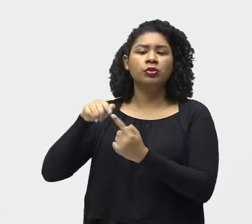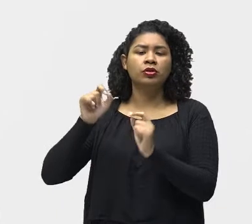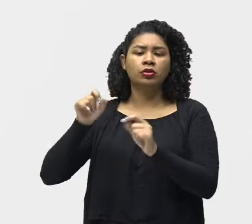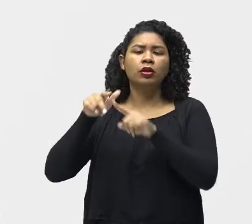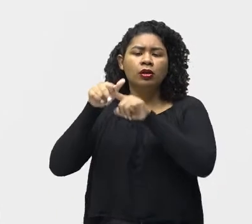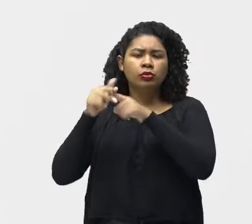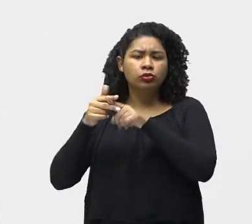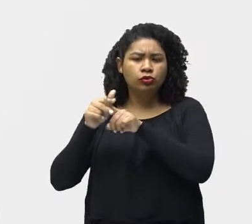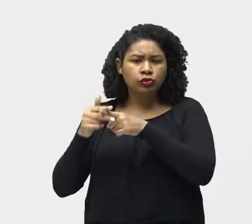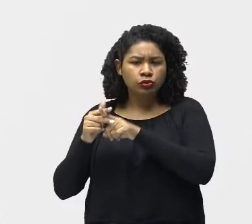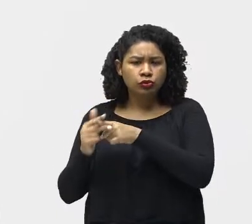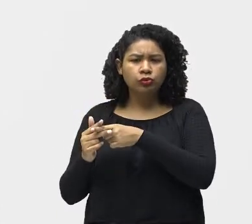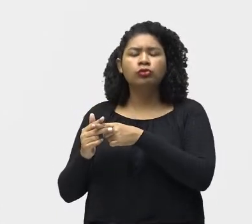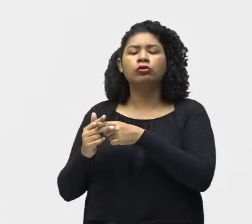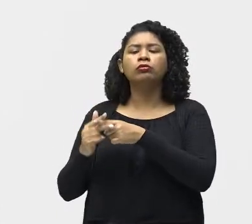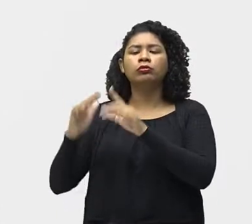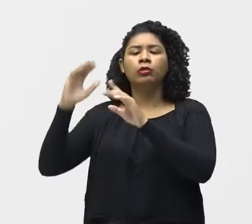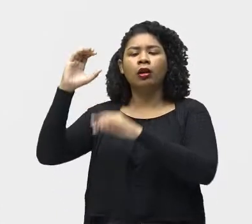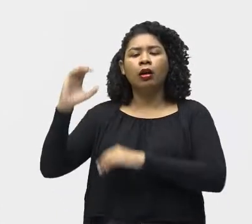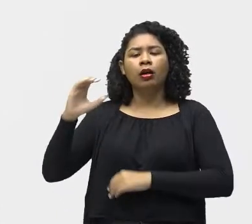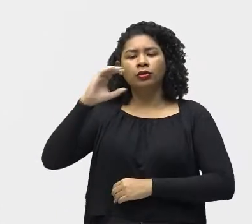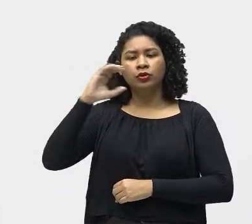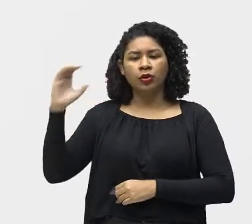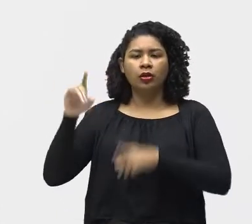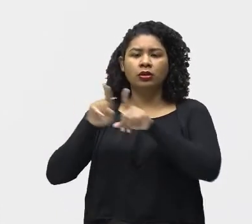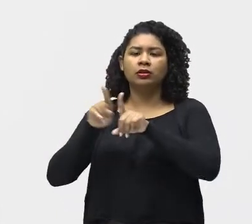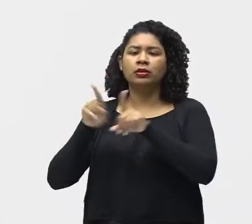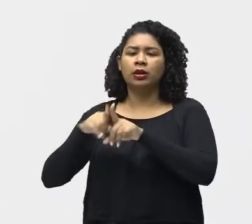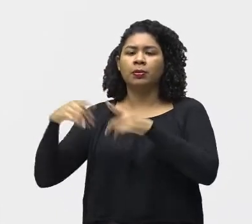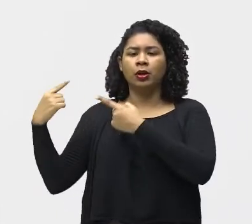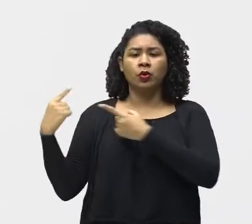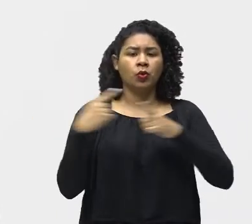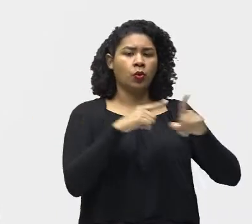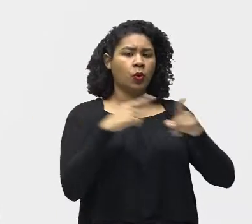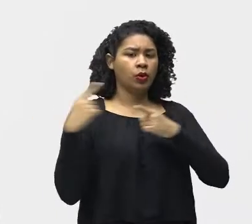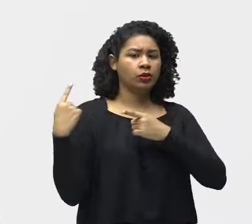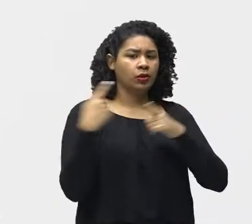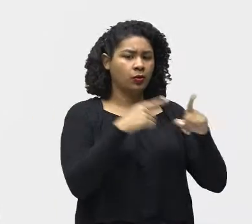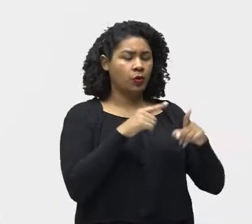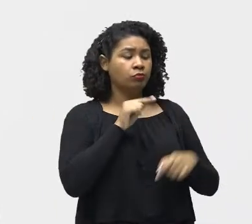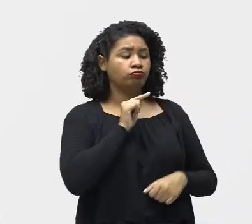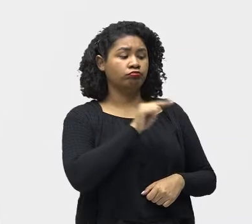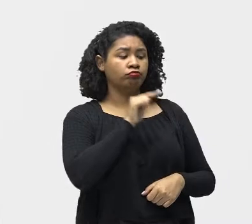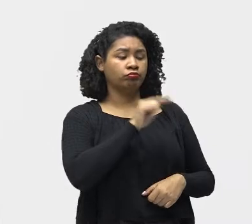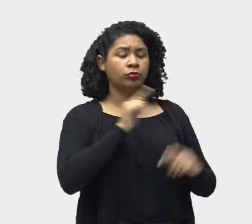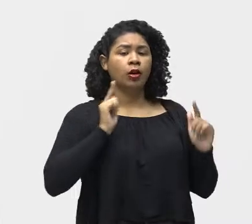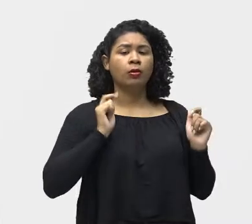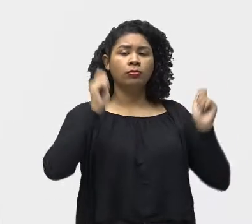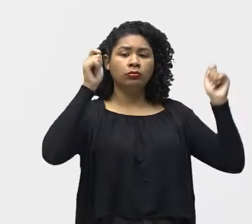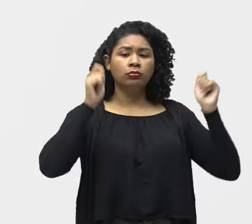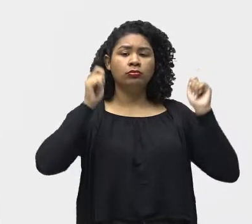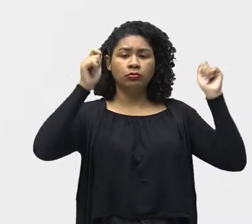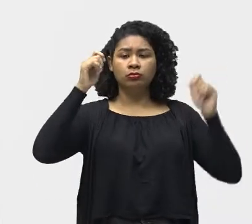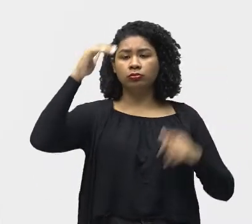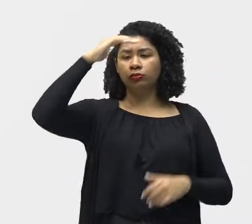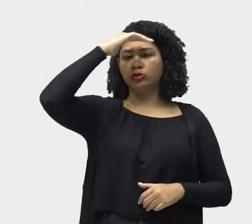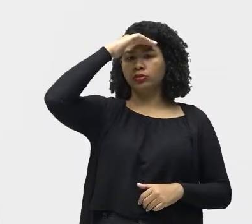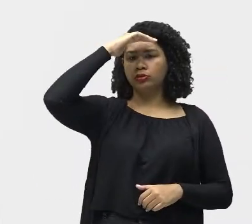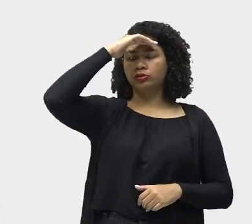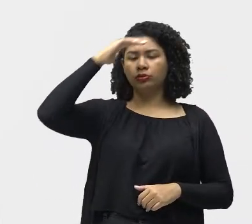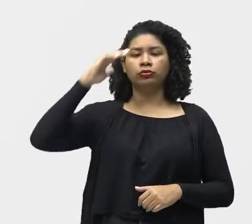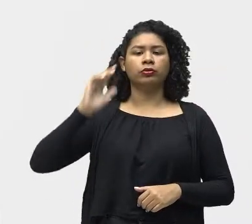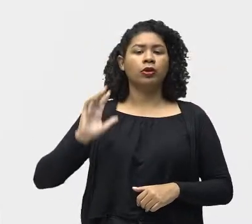Católica e dar uma resposta ao protestantismo que estava ocorrendo no Sacro Império